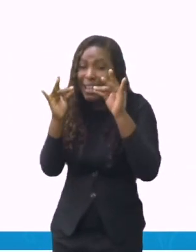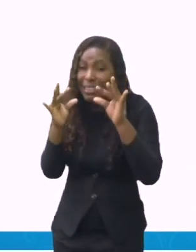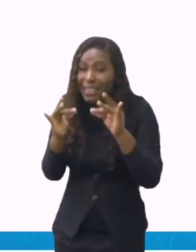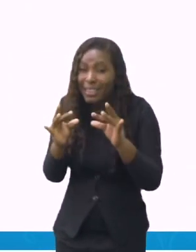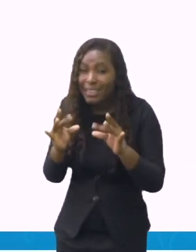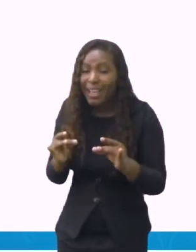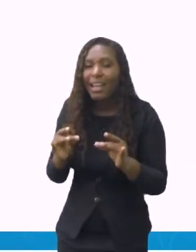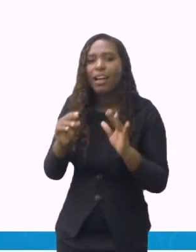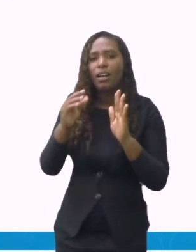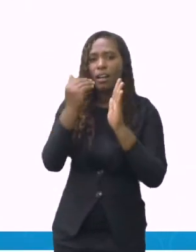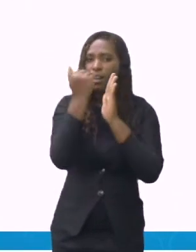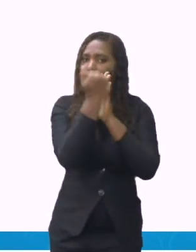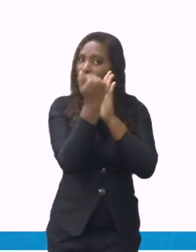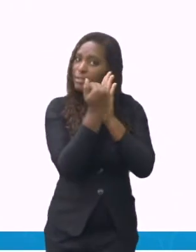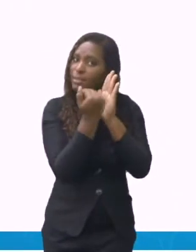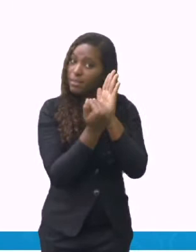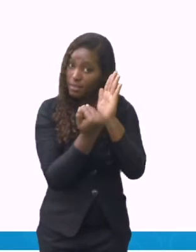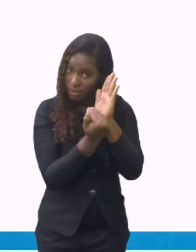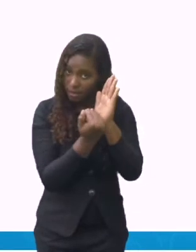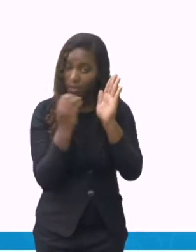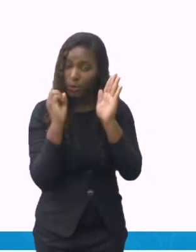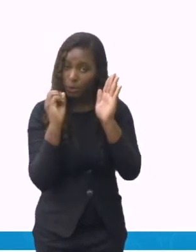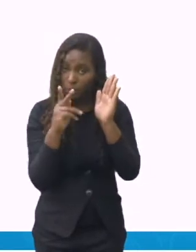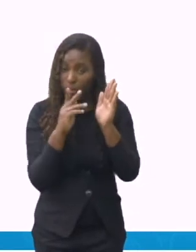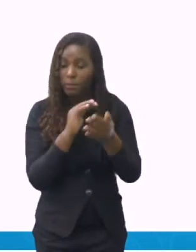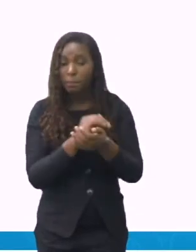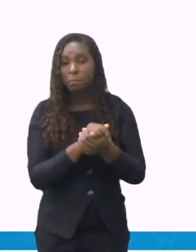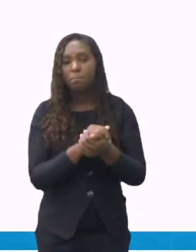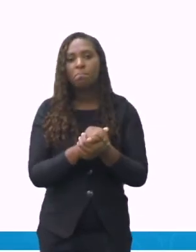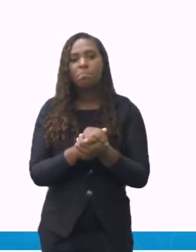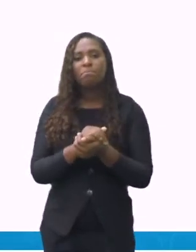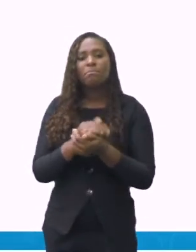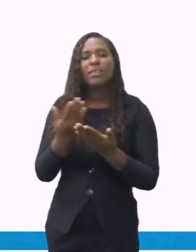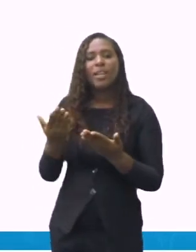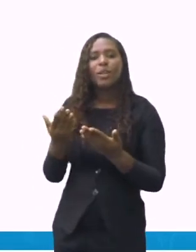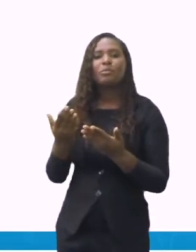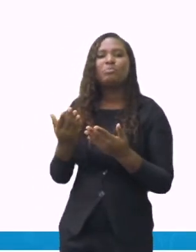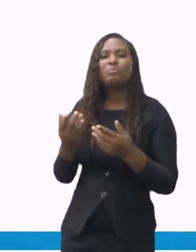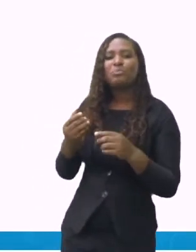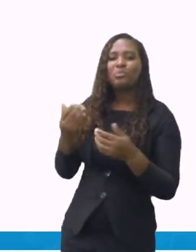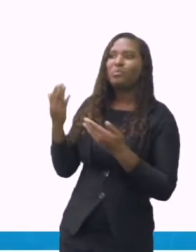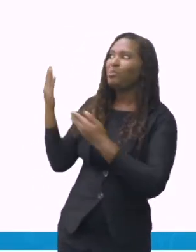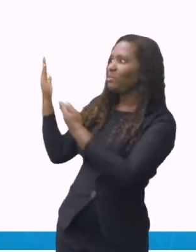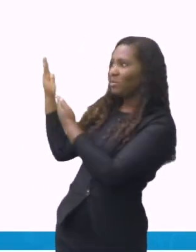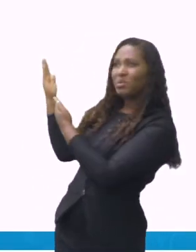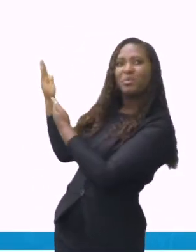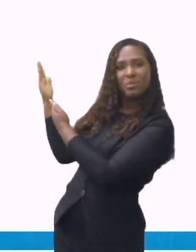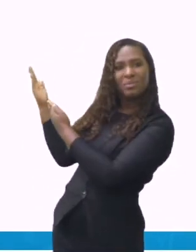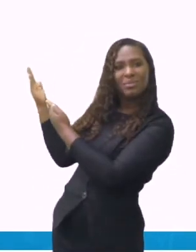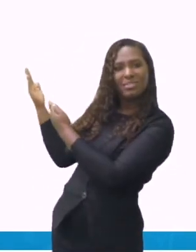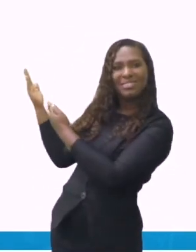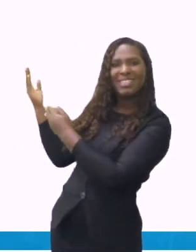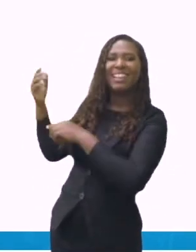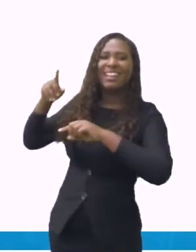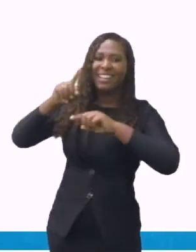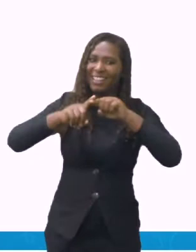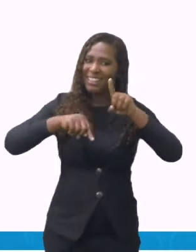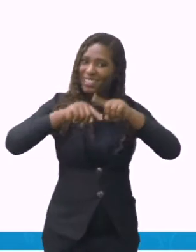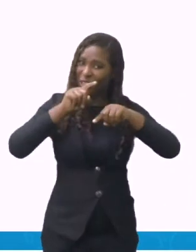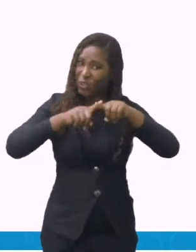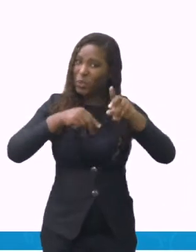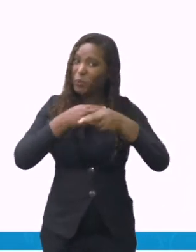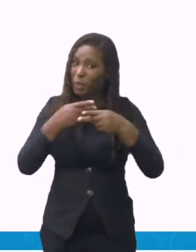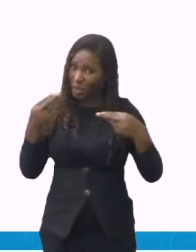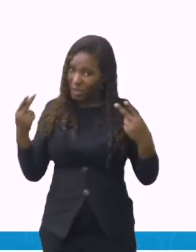E aí, olha, nessa parte da receita, onde eu vou falar dos ingredientes, devem ser descritos todos os produtos alimentícios que